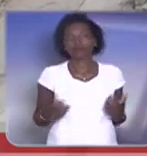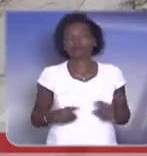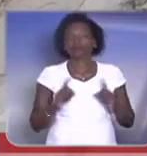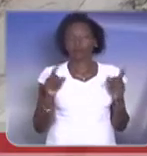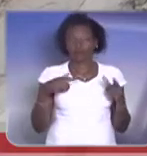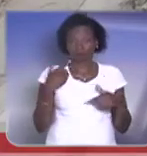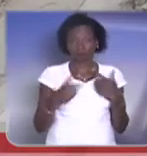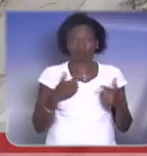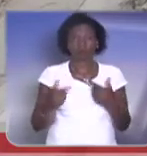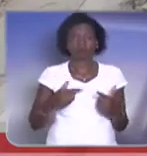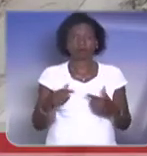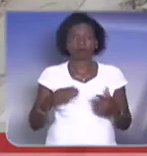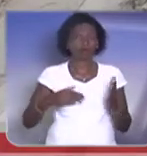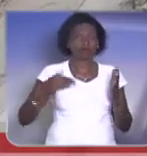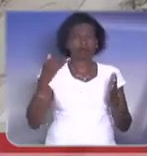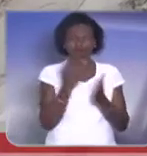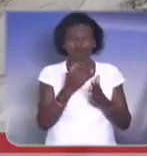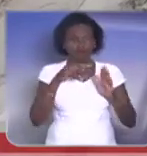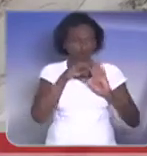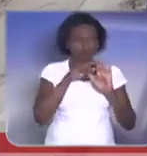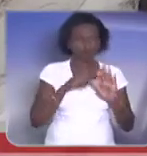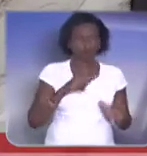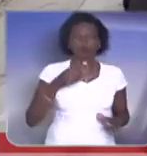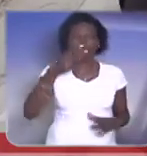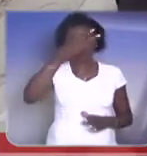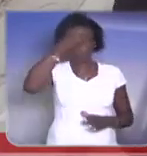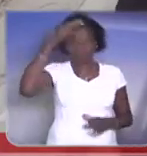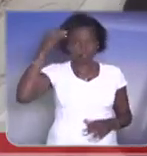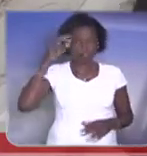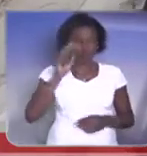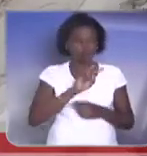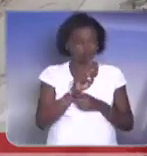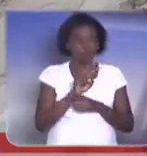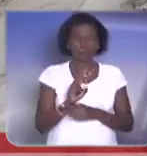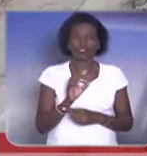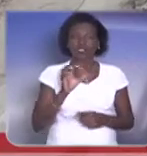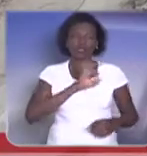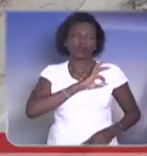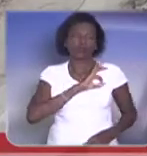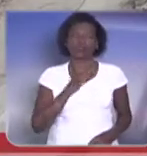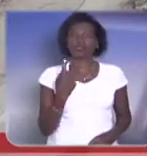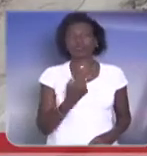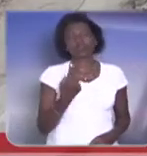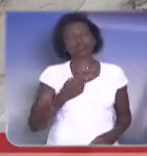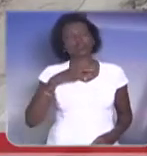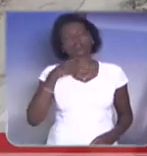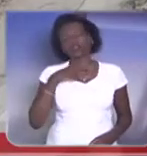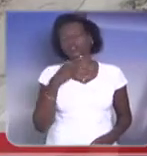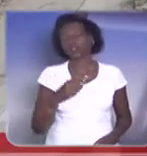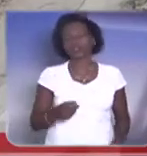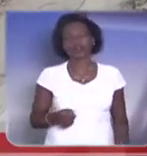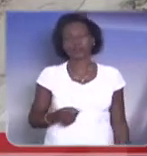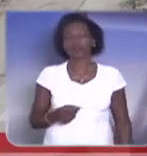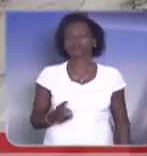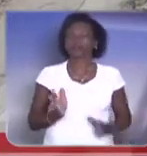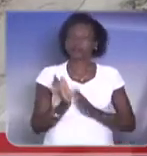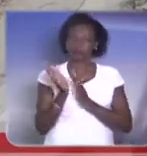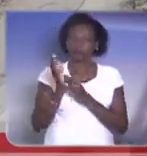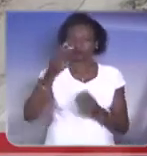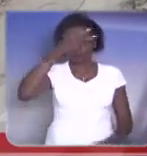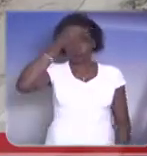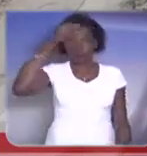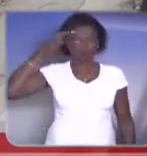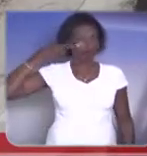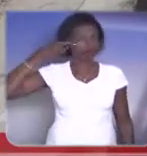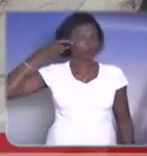um trabalho da fiscalização forte da Prefeitura, só os serviços da Polícia Militar não bastaria. Então eu quero aqui parabenizar o prefeito João Dória e